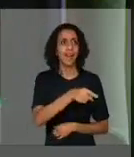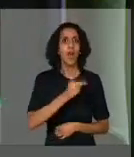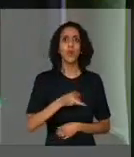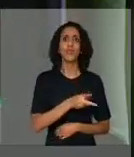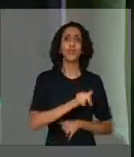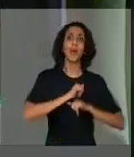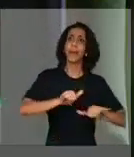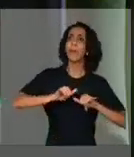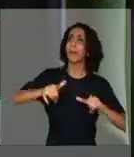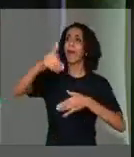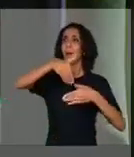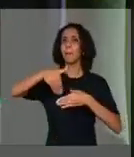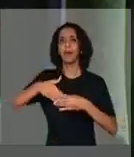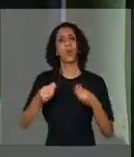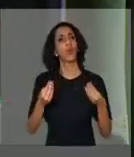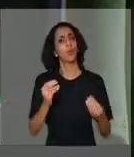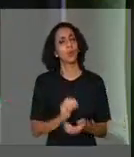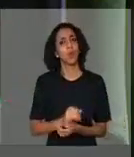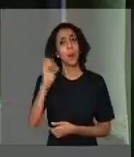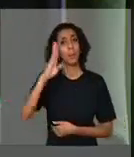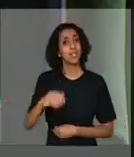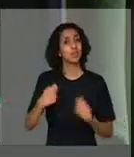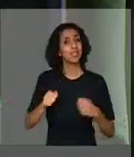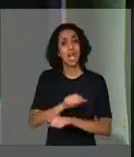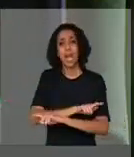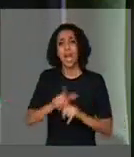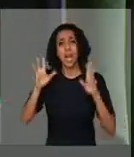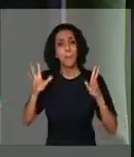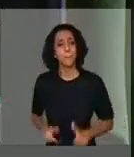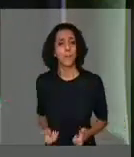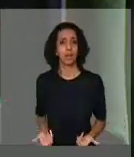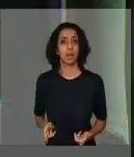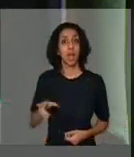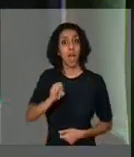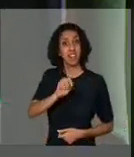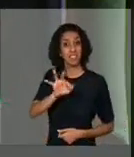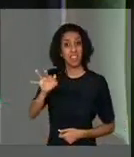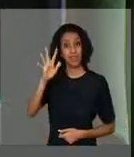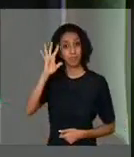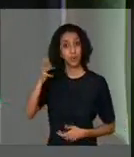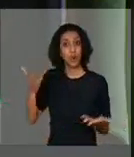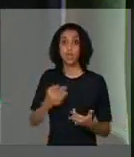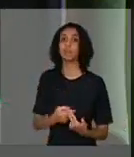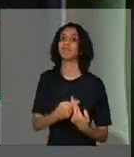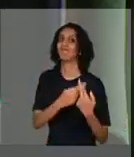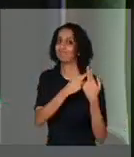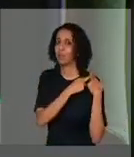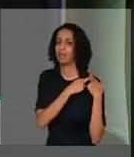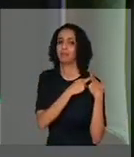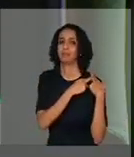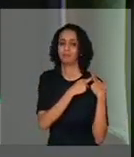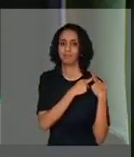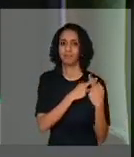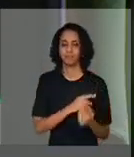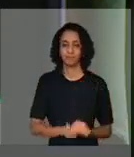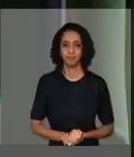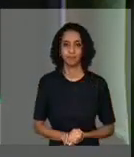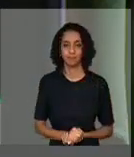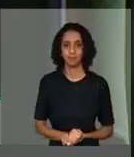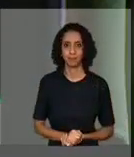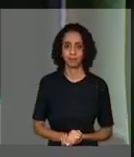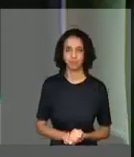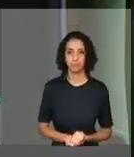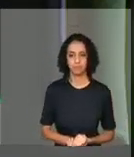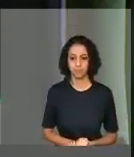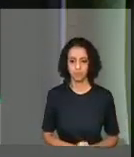precisa ser passado a limpo. E o Supremo Tribunal, hoje, vai ter o papel preponderante de dizer que, nesse país, não se